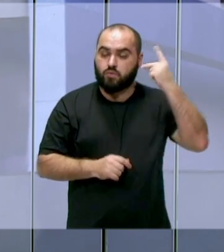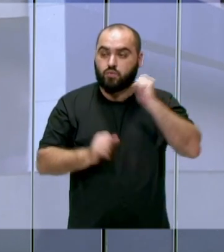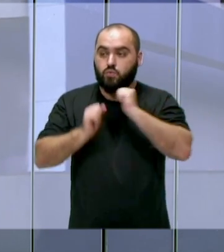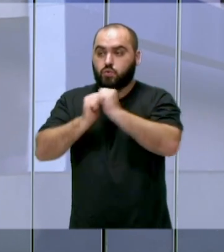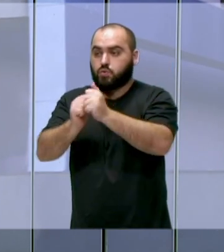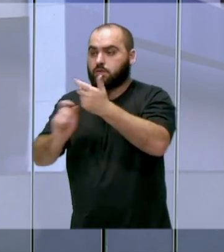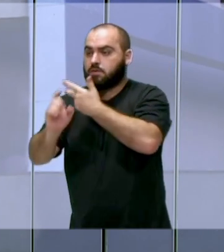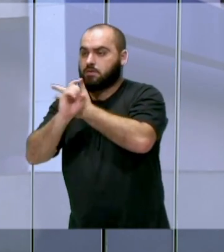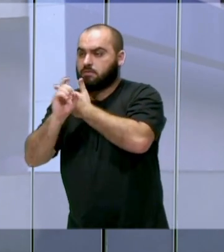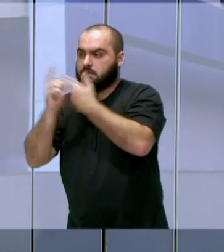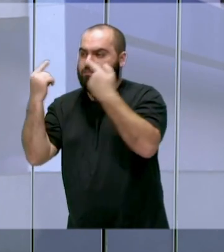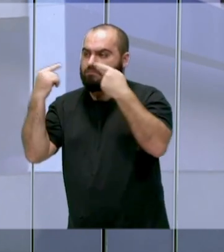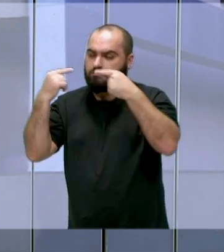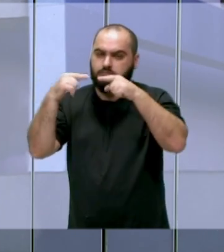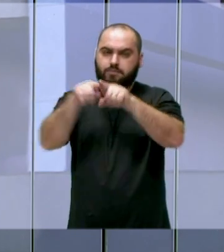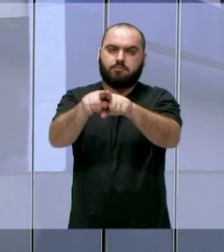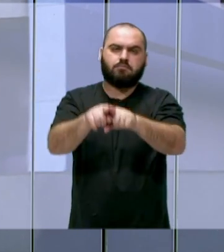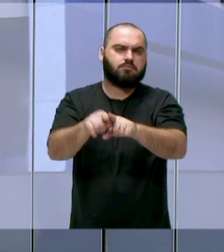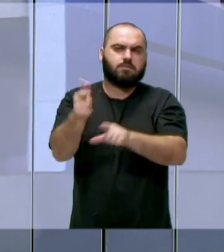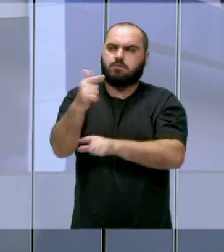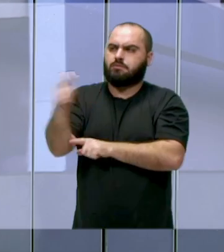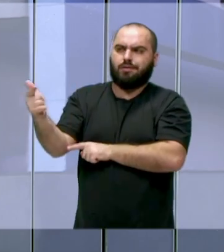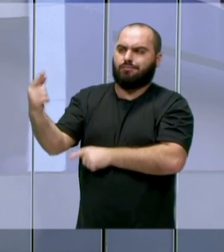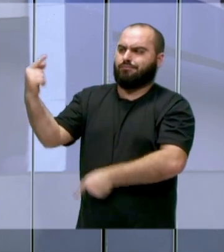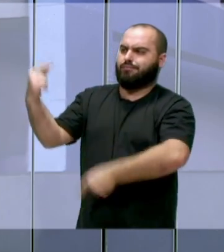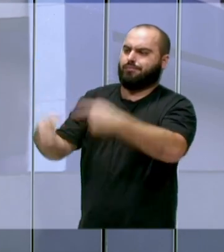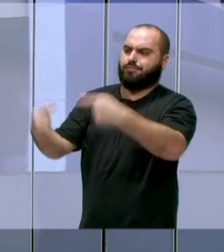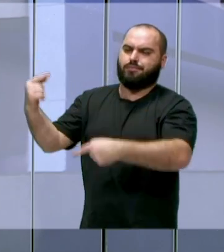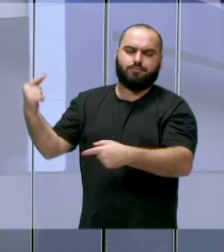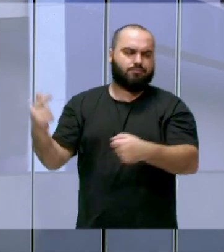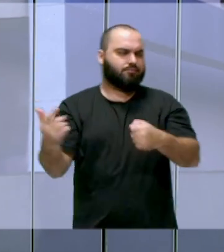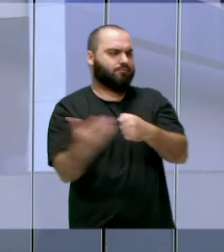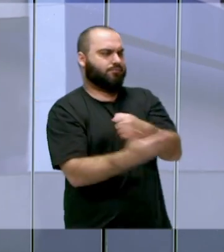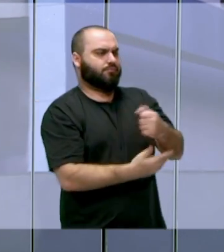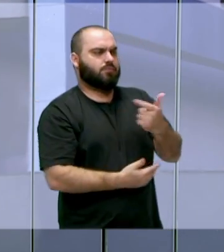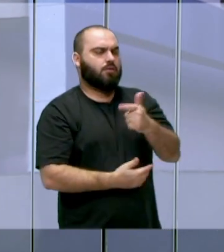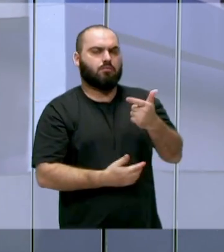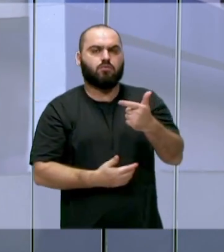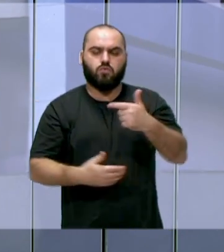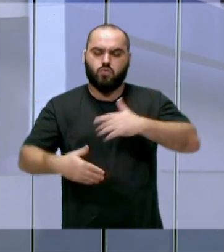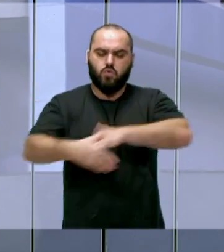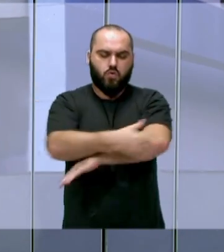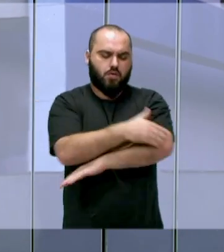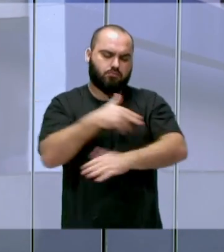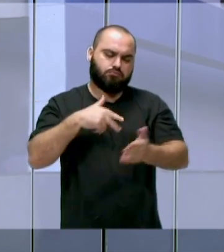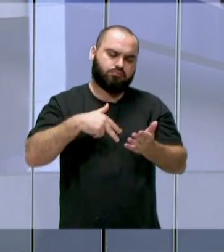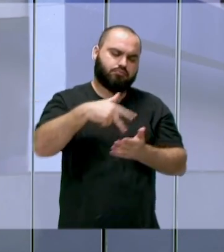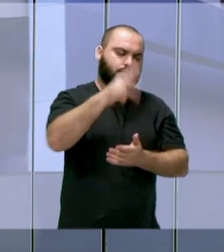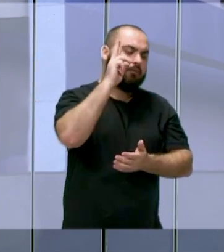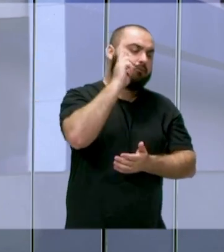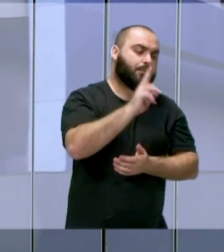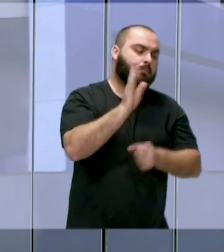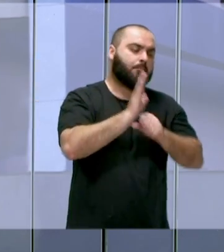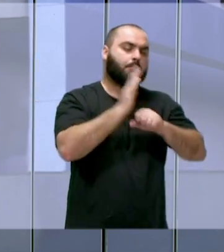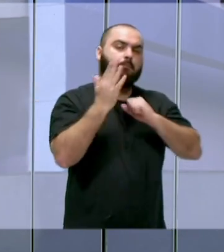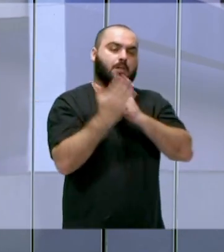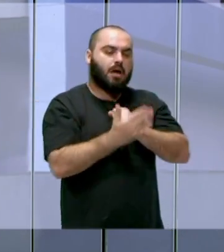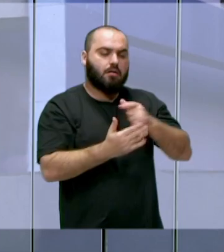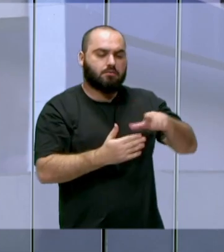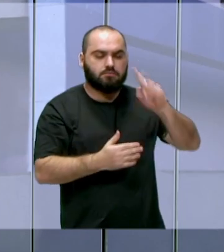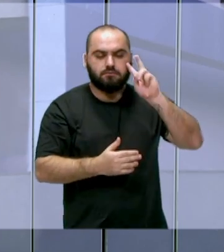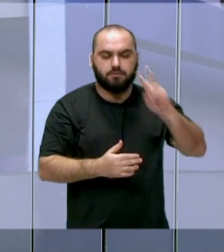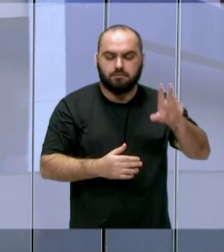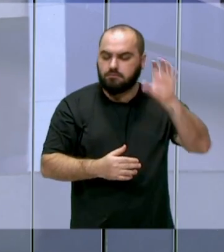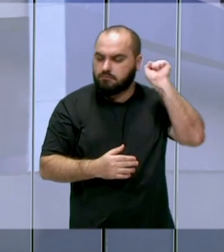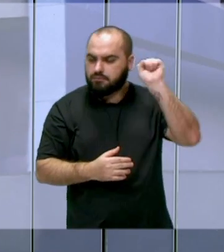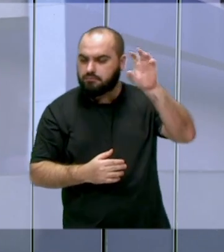tem, nesses momentos, não tem oposição, não tem governo. A gente que está na rua, está andando aí dentro dos bairros, a gente vai absorvendo essas necessidades,